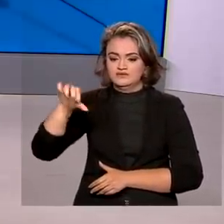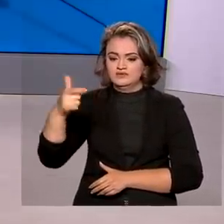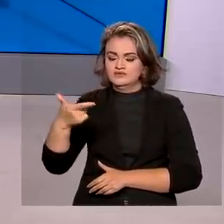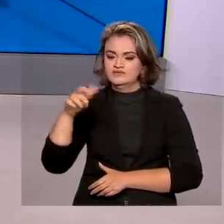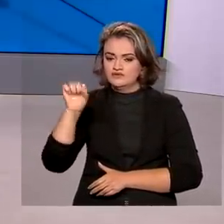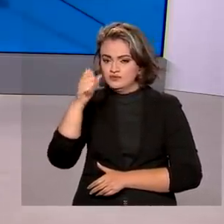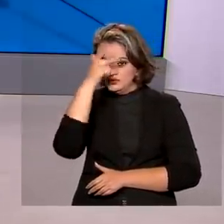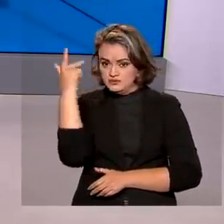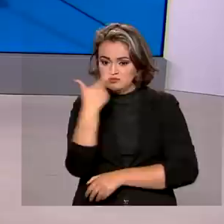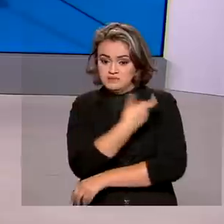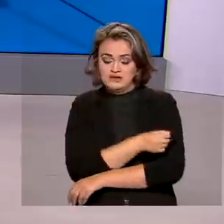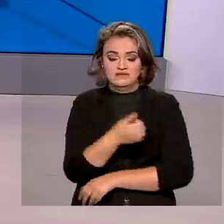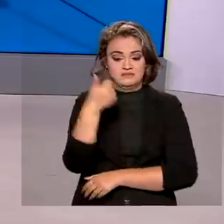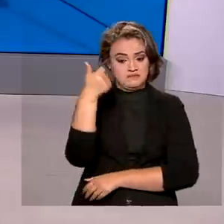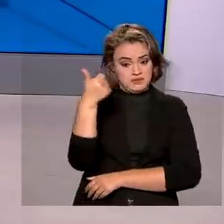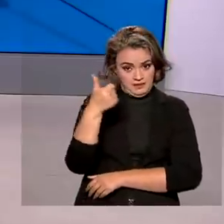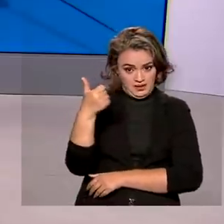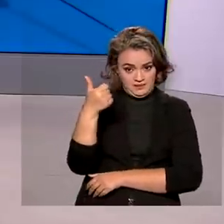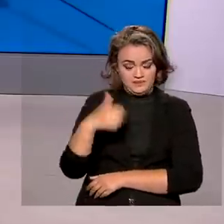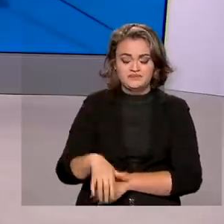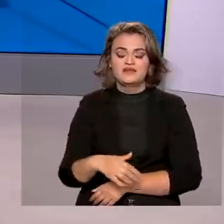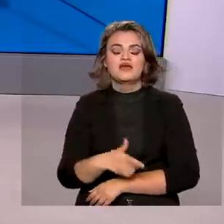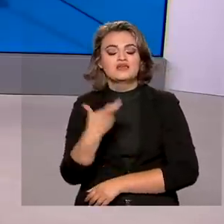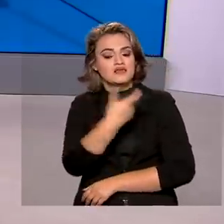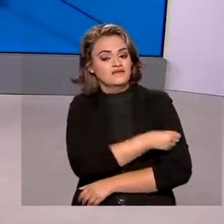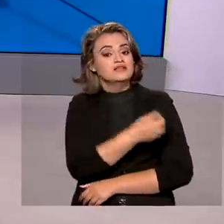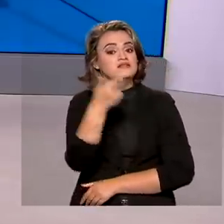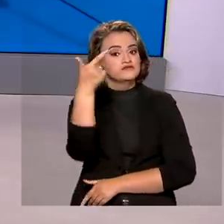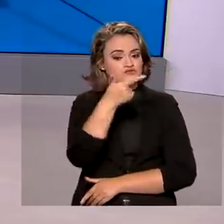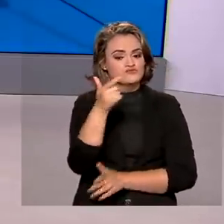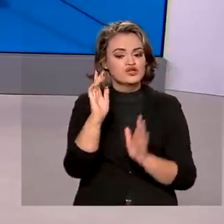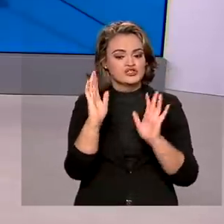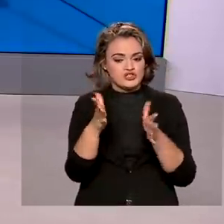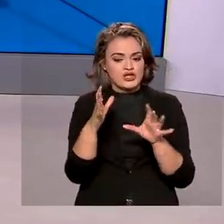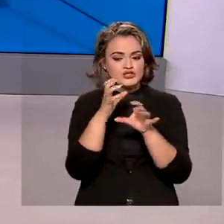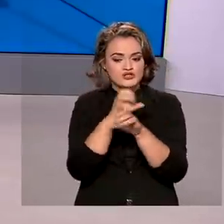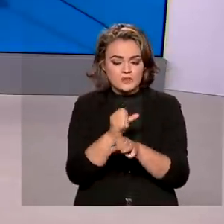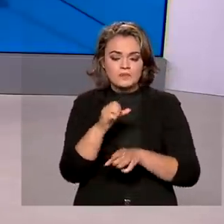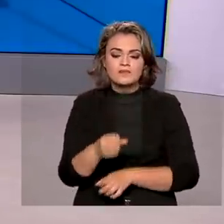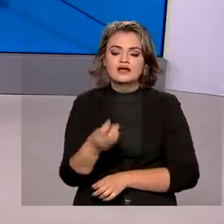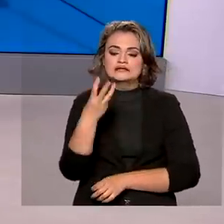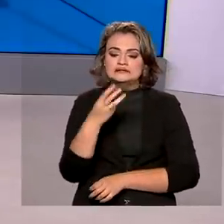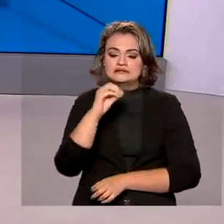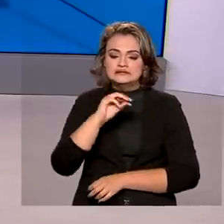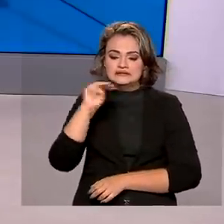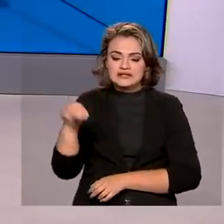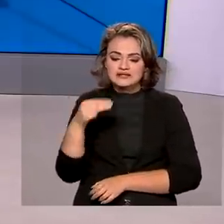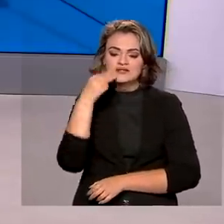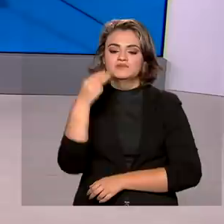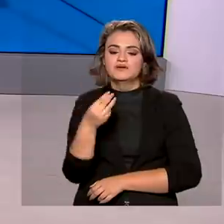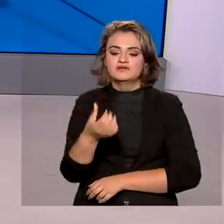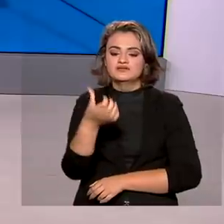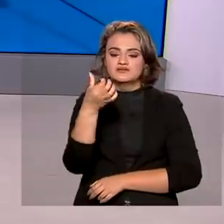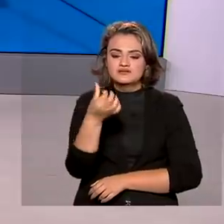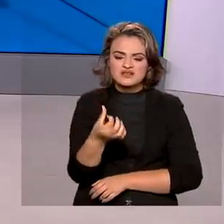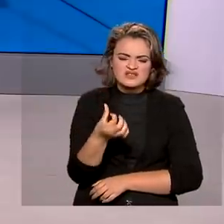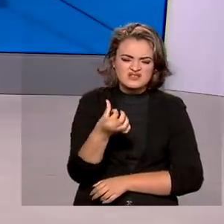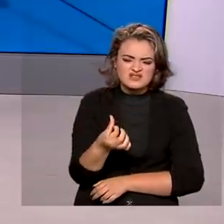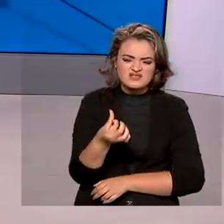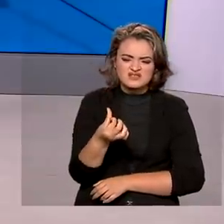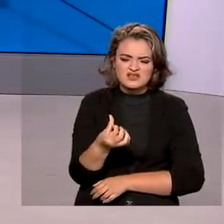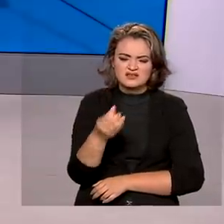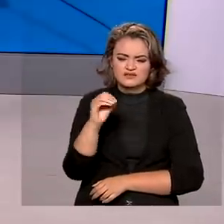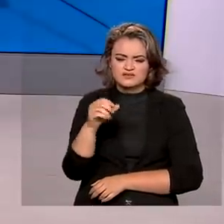928 pessoas tomaram aí a primeira dose da vacina e o número de brasileiros que tomaram a segunda dose da vacina ou dose única